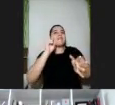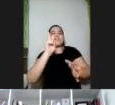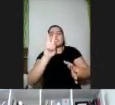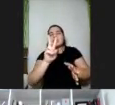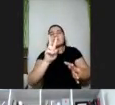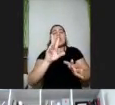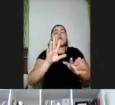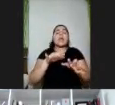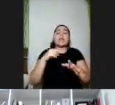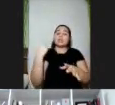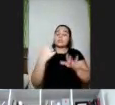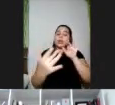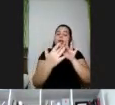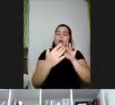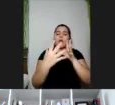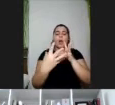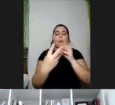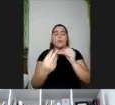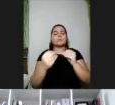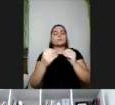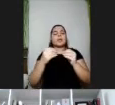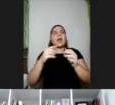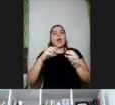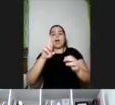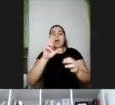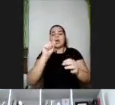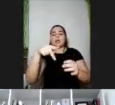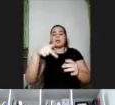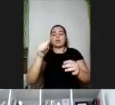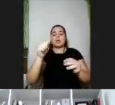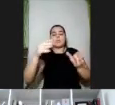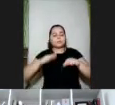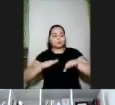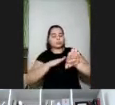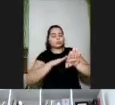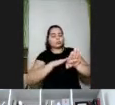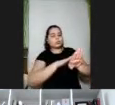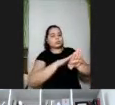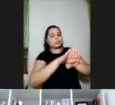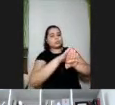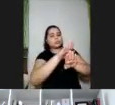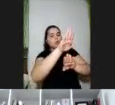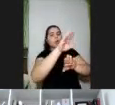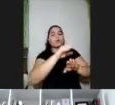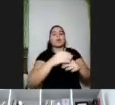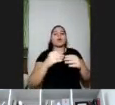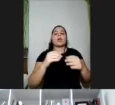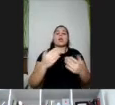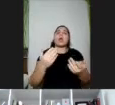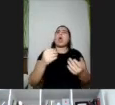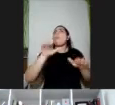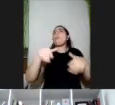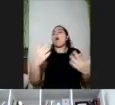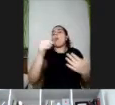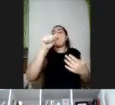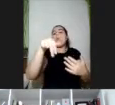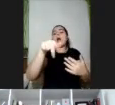muito à rampa, ter rampa, uma determinada altura, um ângulo da rampa,